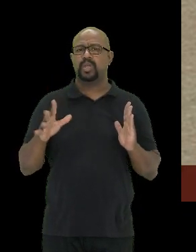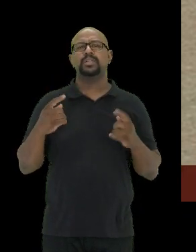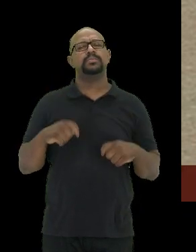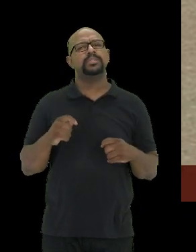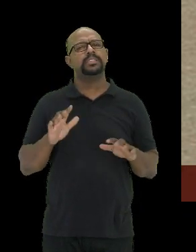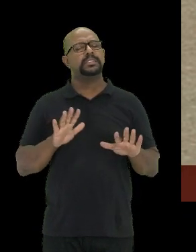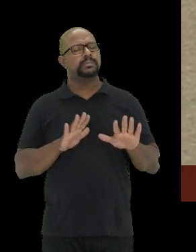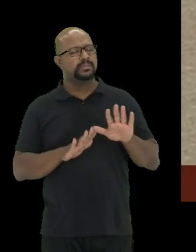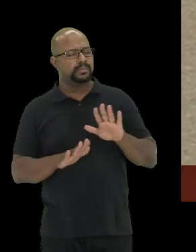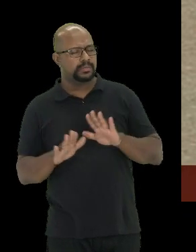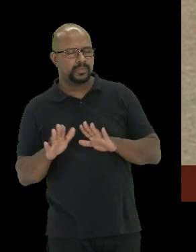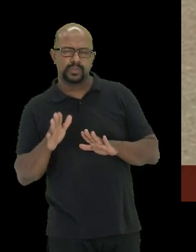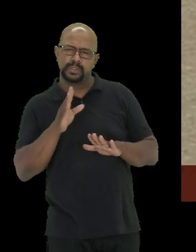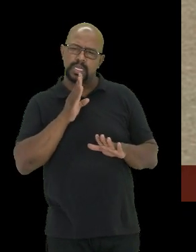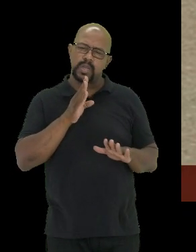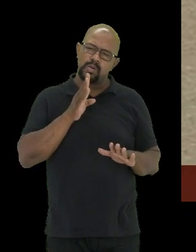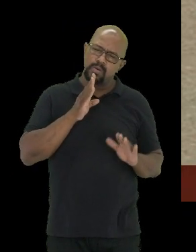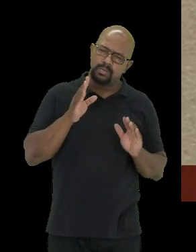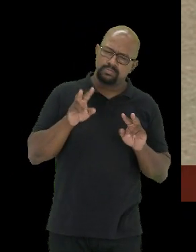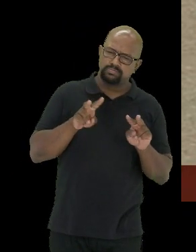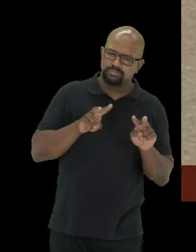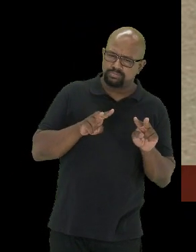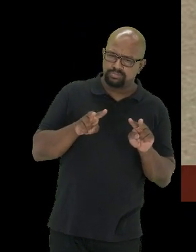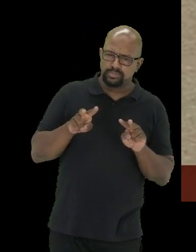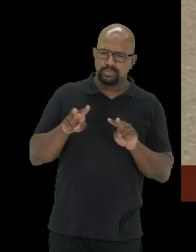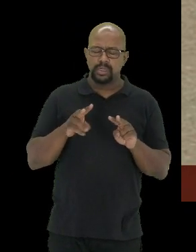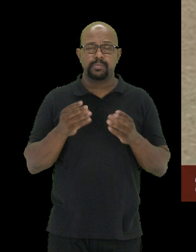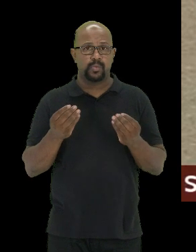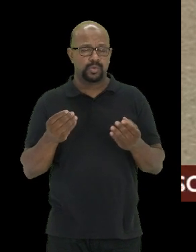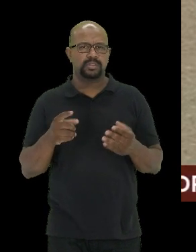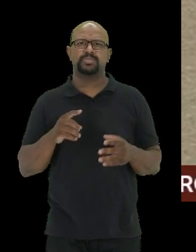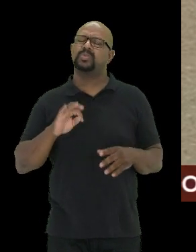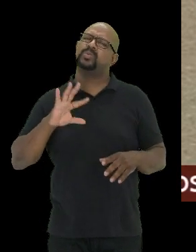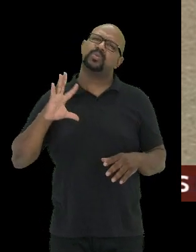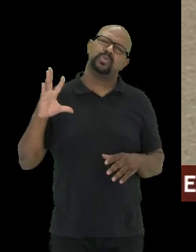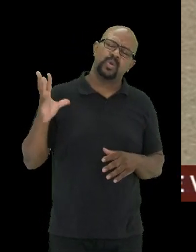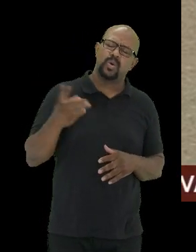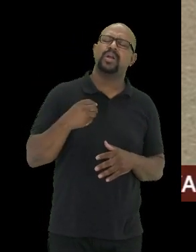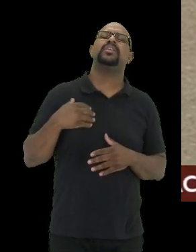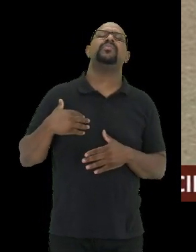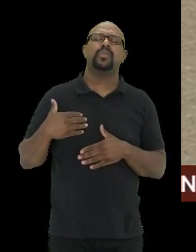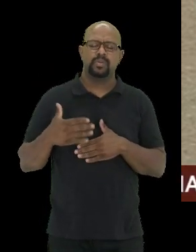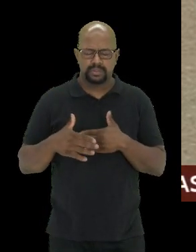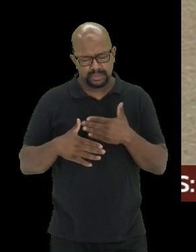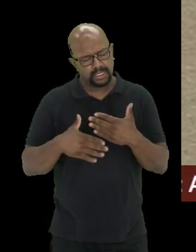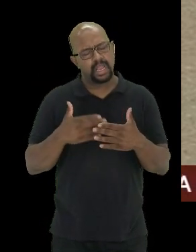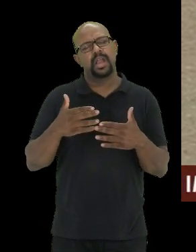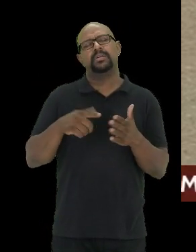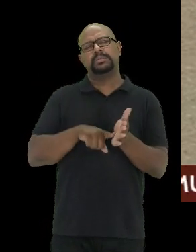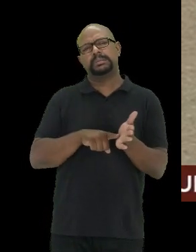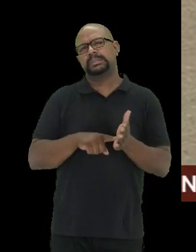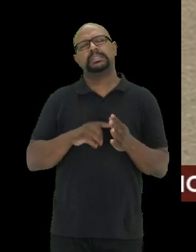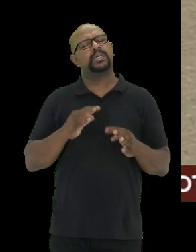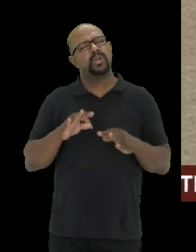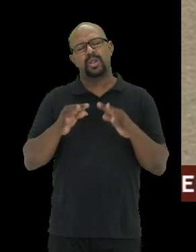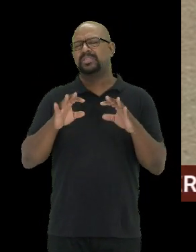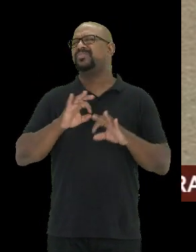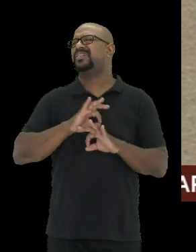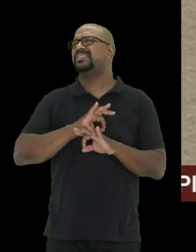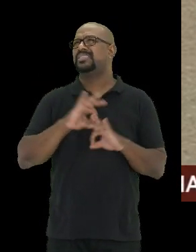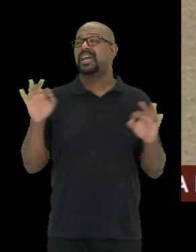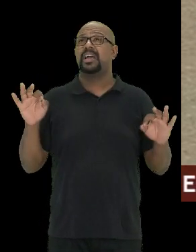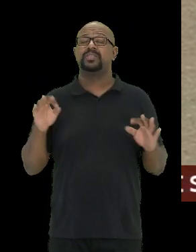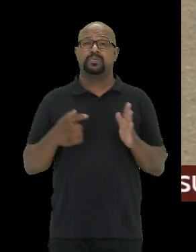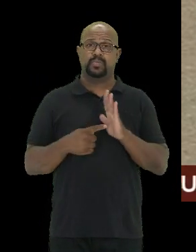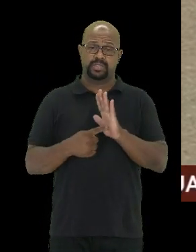que muito a conhecer ainda, muito. Apesar de toda evolução, todo desenvolvimento tecnológico fantástico, mostrando